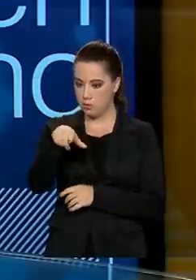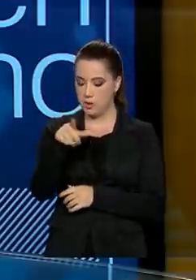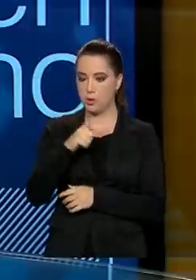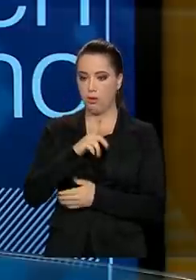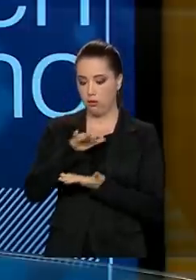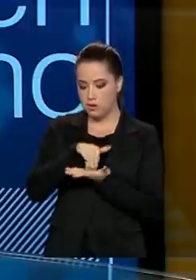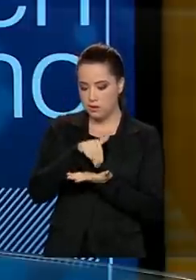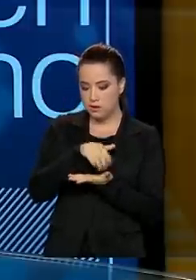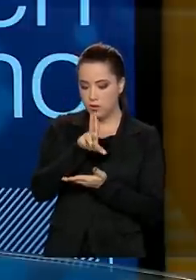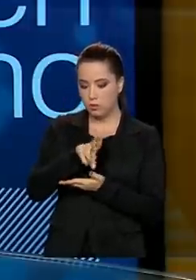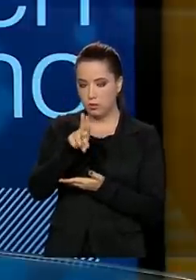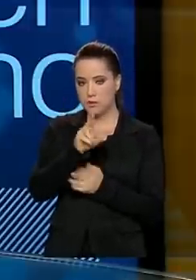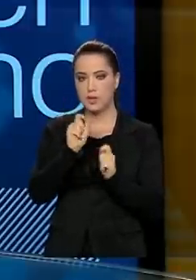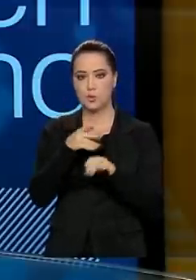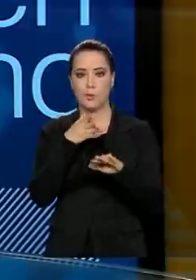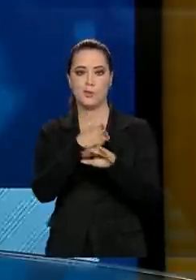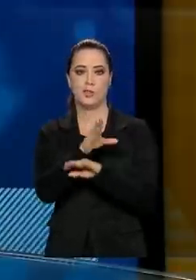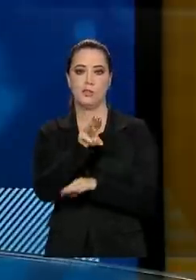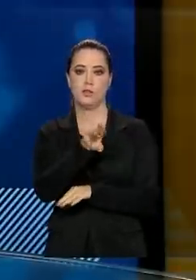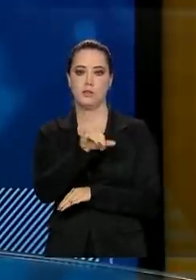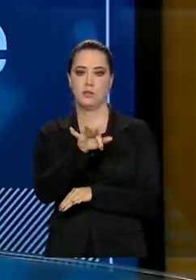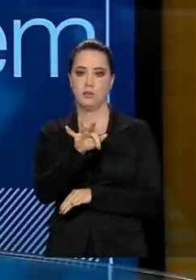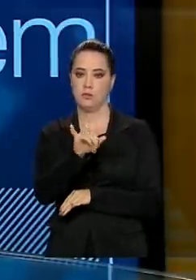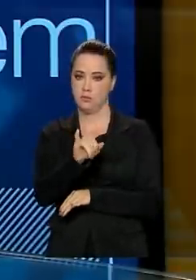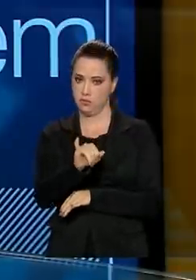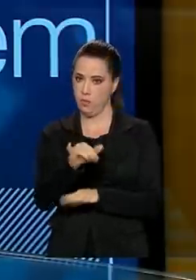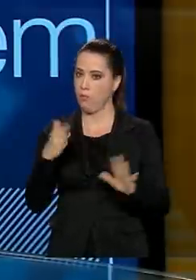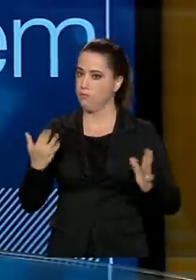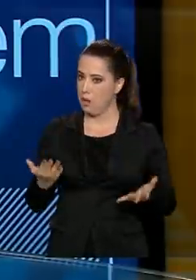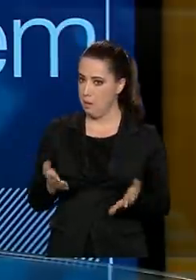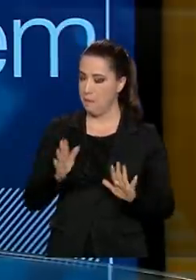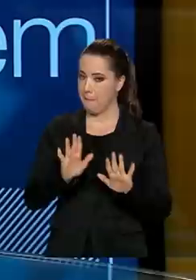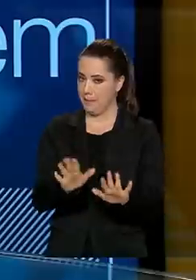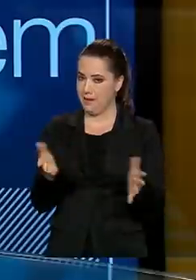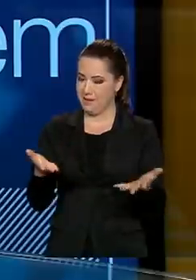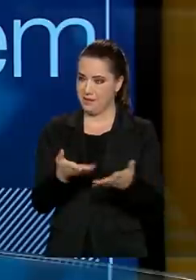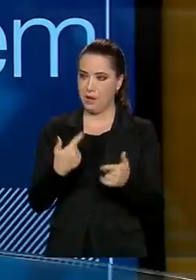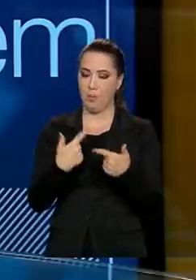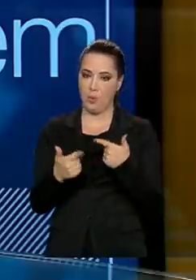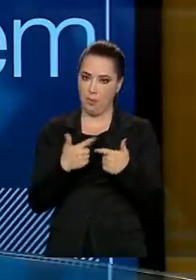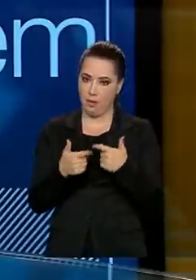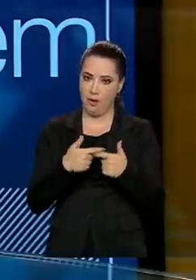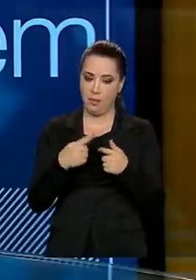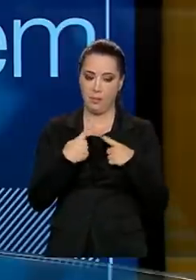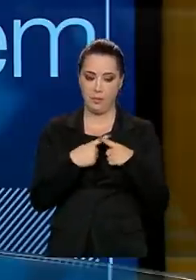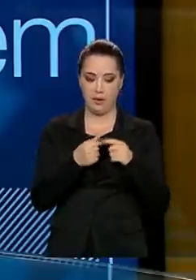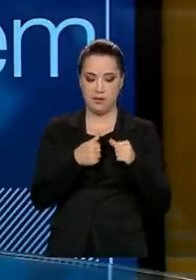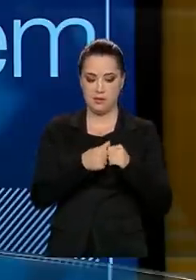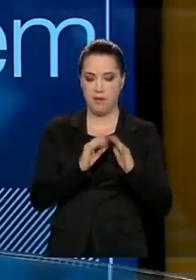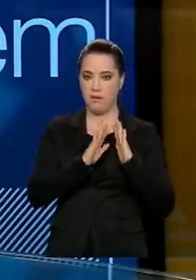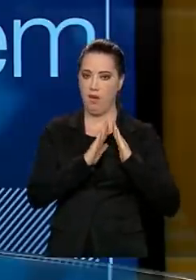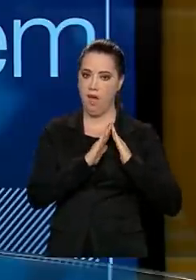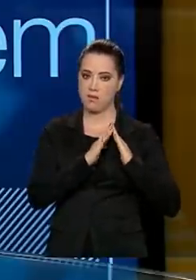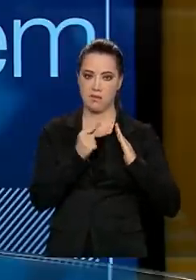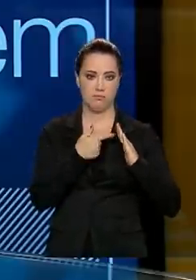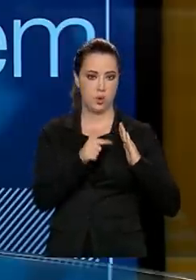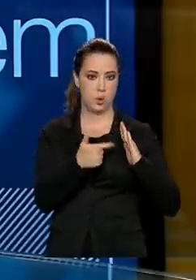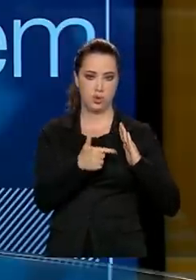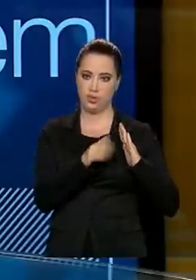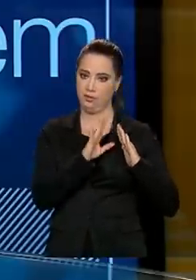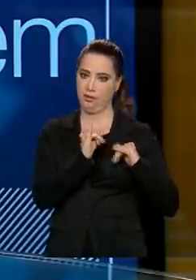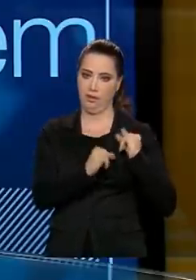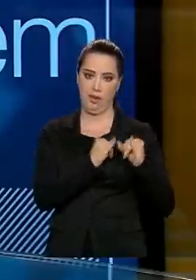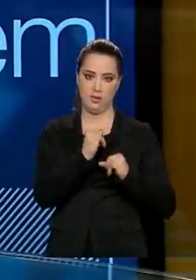acessa a rede Wi-Fi das universidades. Com a pandemia, esse aluno deixou de ter acesso à internet porque ele ficou em casa.